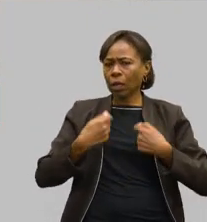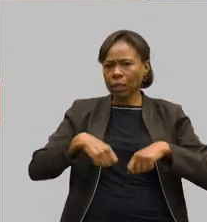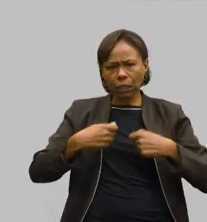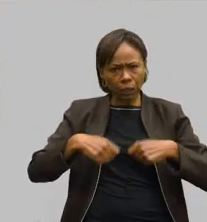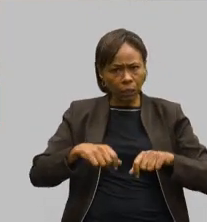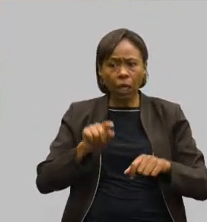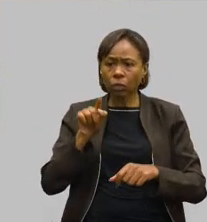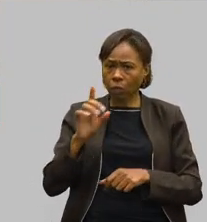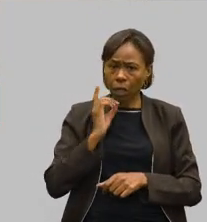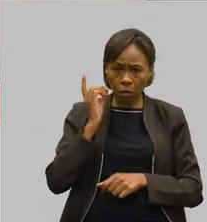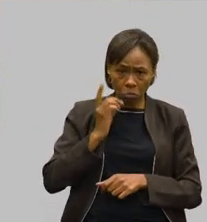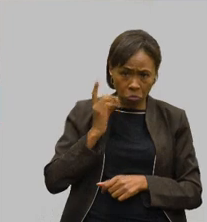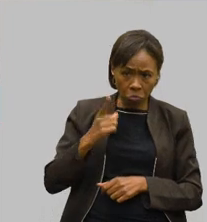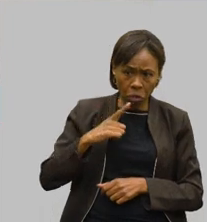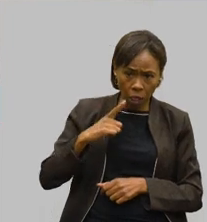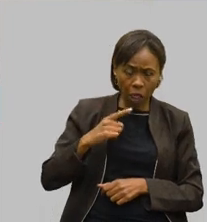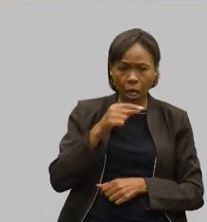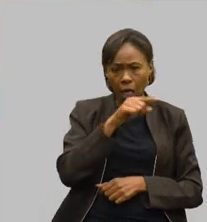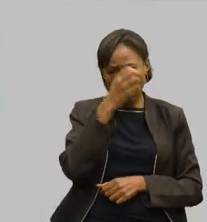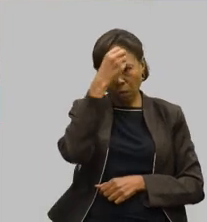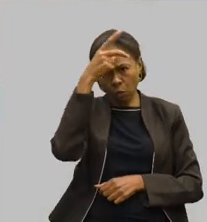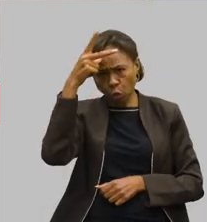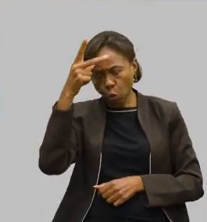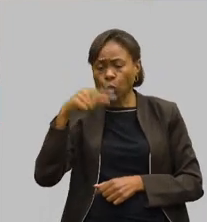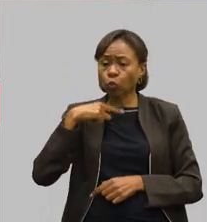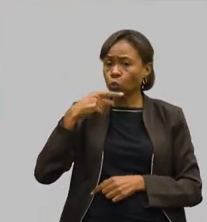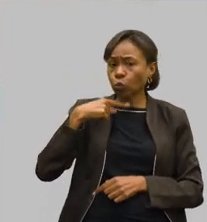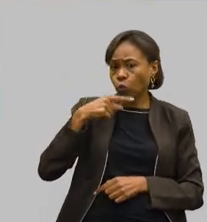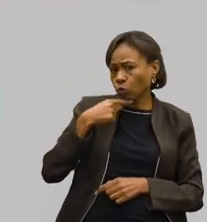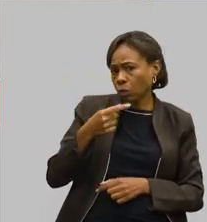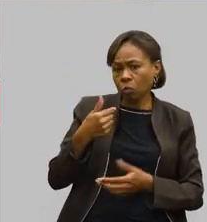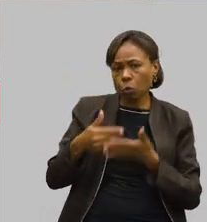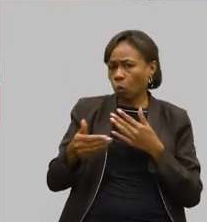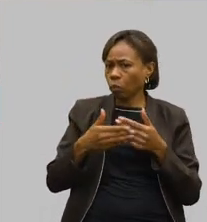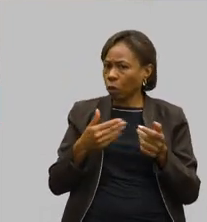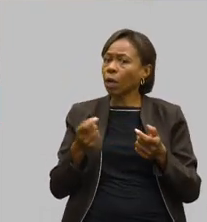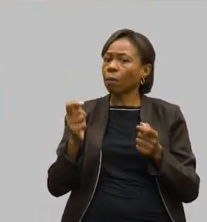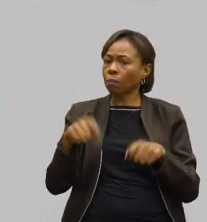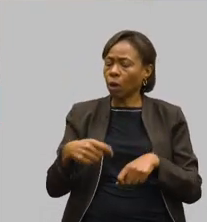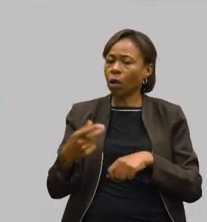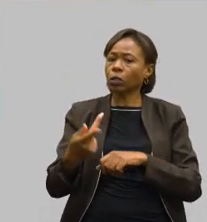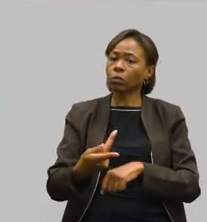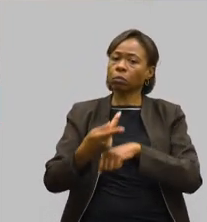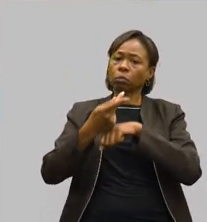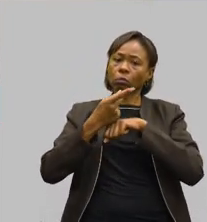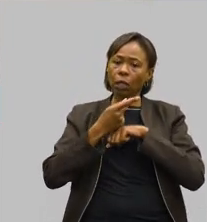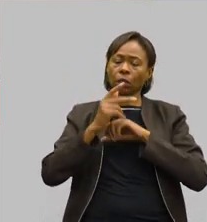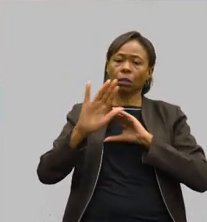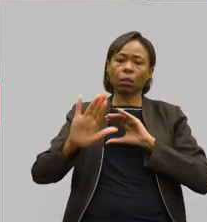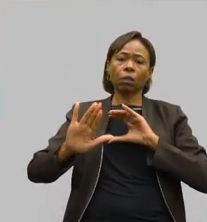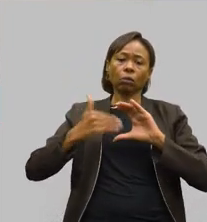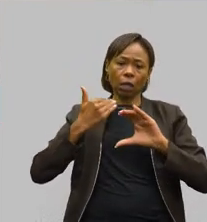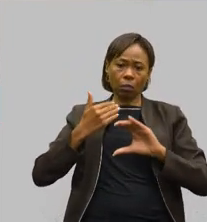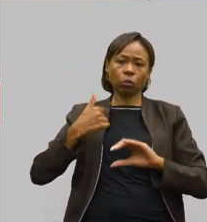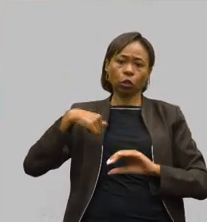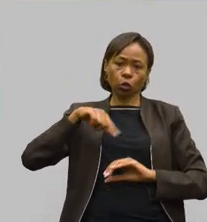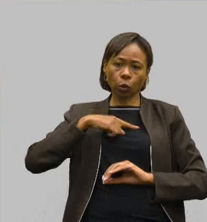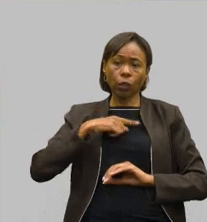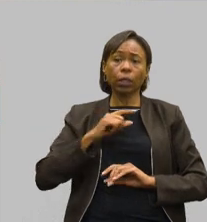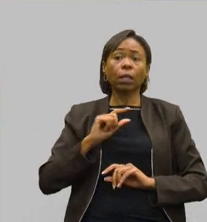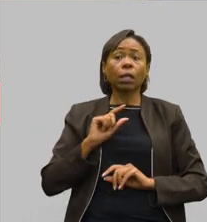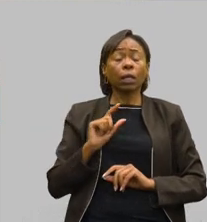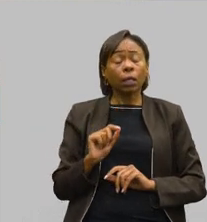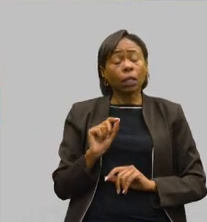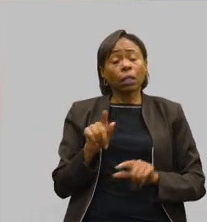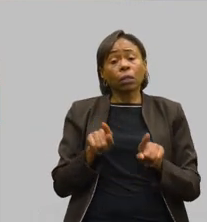deputado tiver em relação à prefeitura, dúvidas também relacionadas que possa estar encaminhando diretamente para nós. e falando